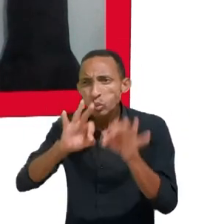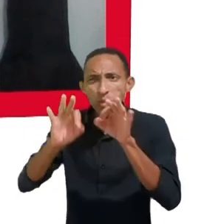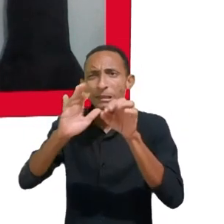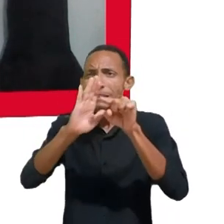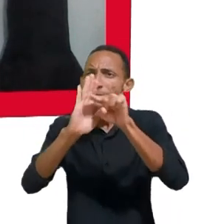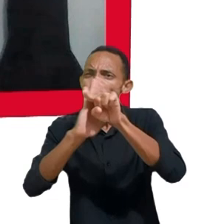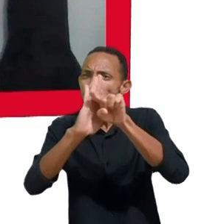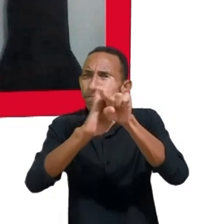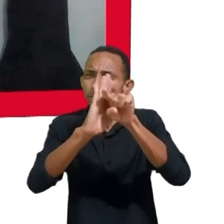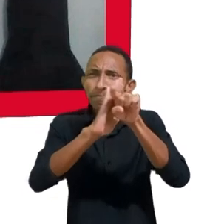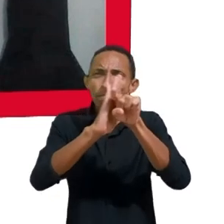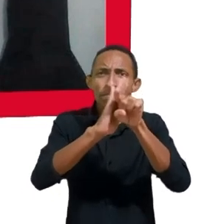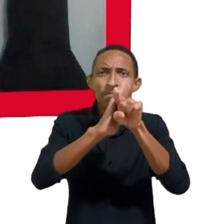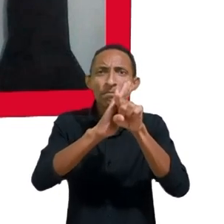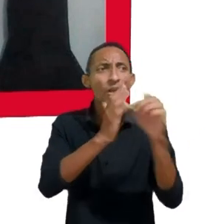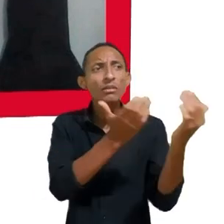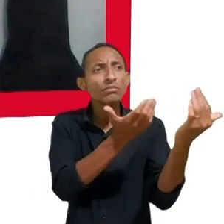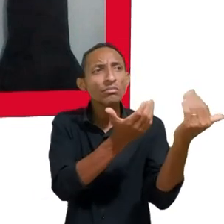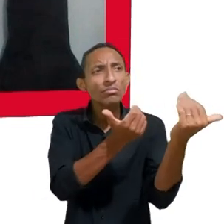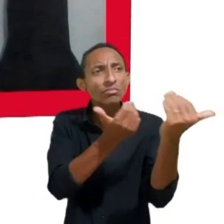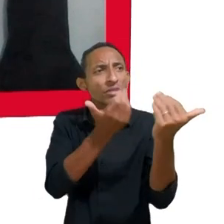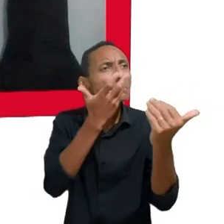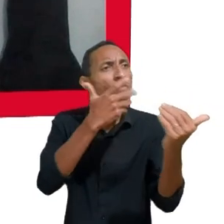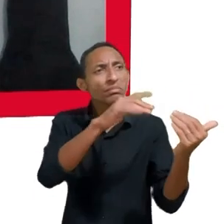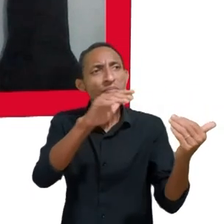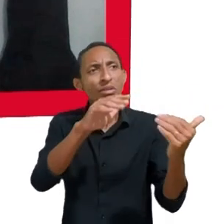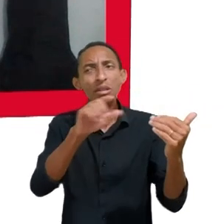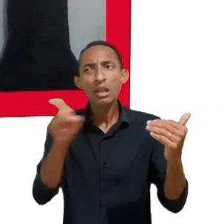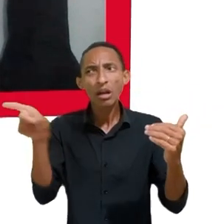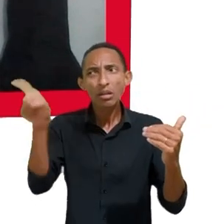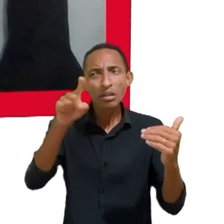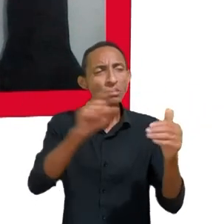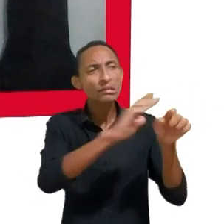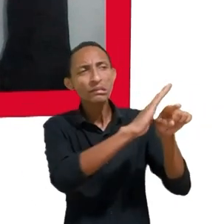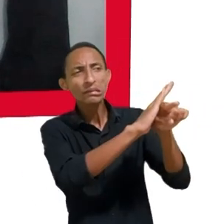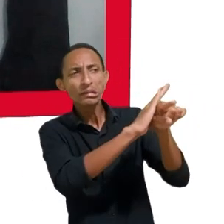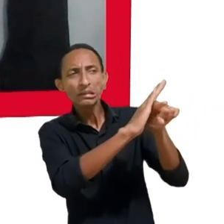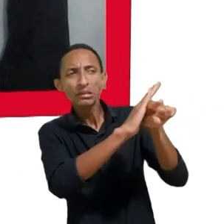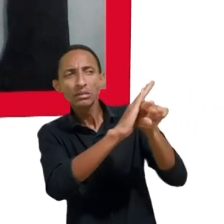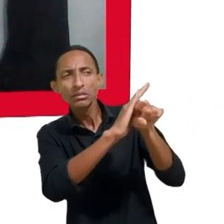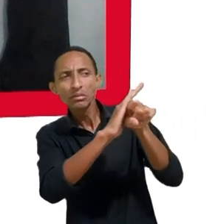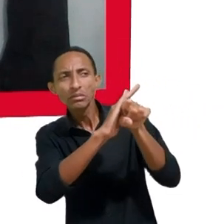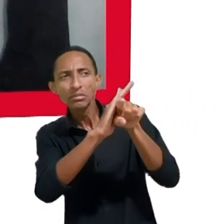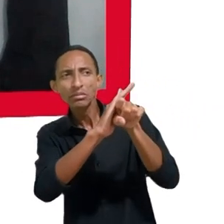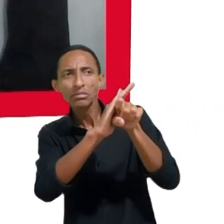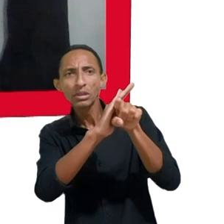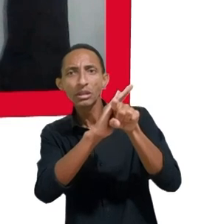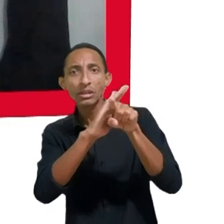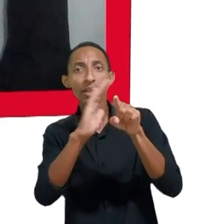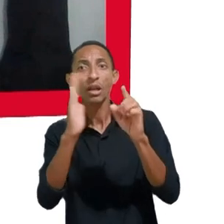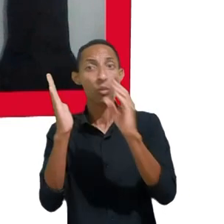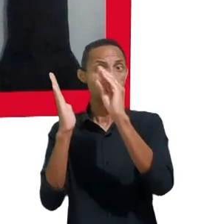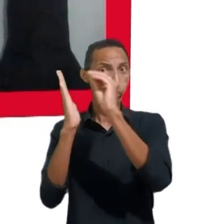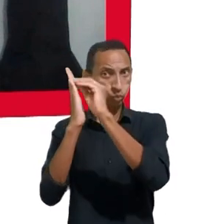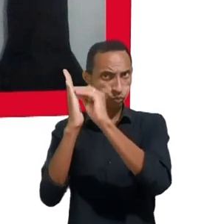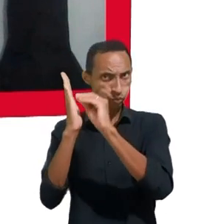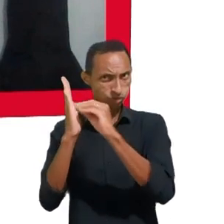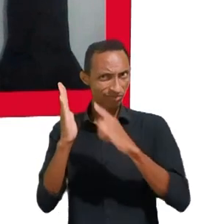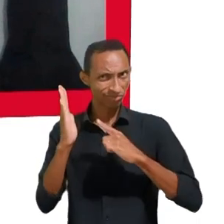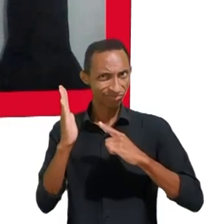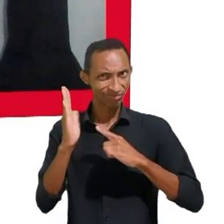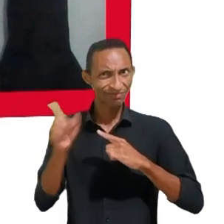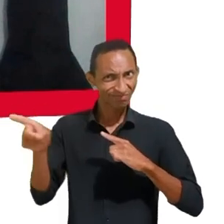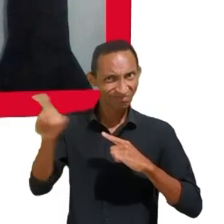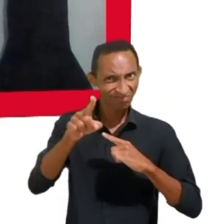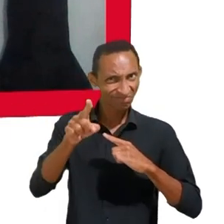adolescentes e crianças nunca colocou ainda esse assunto na sua agenda. Isso é o que nós temos que pressionar, a gente tem feito um